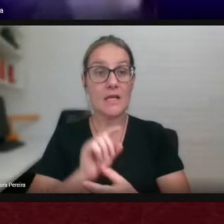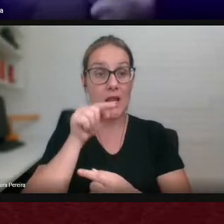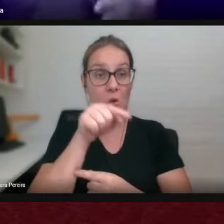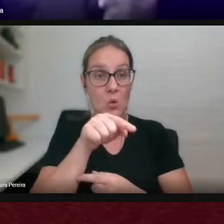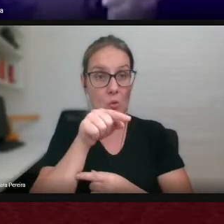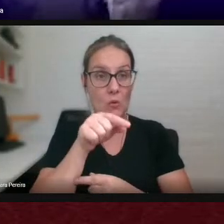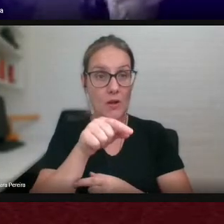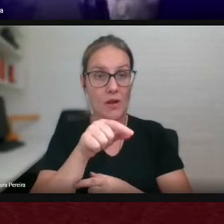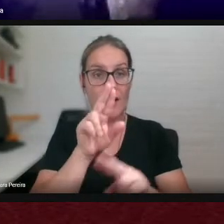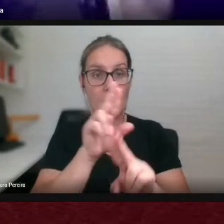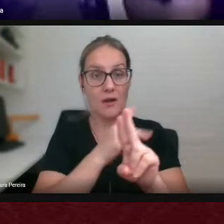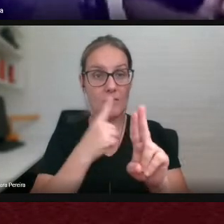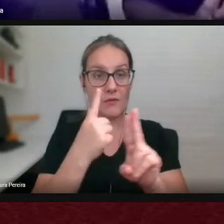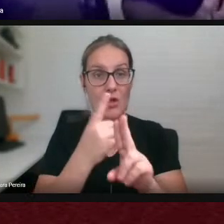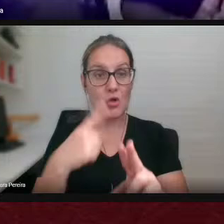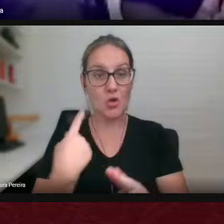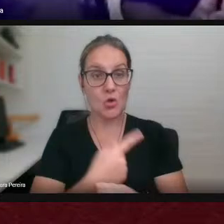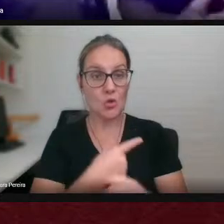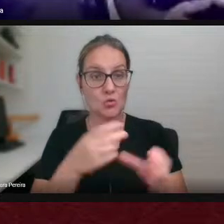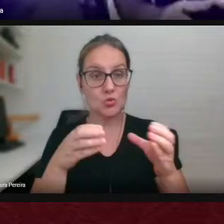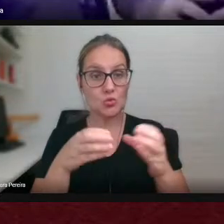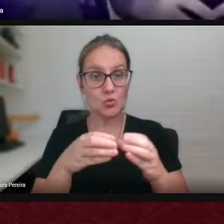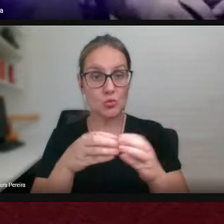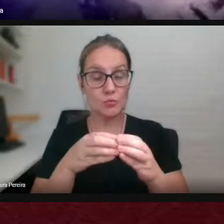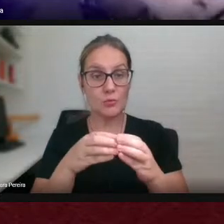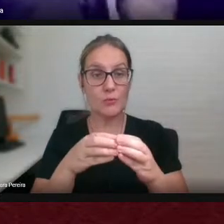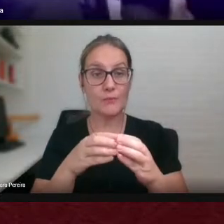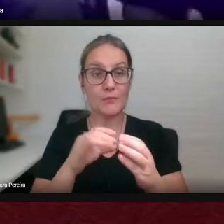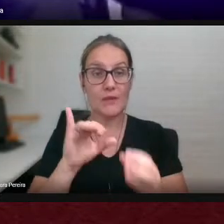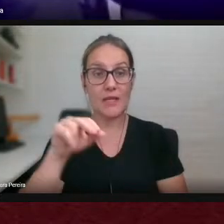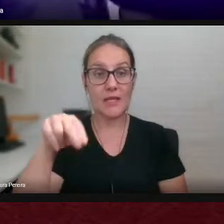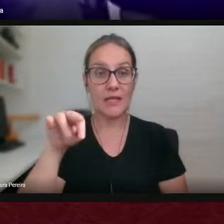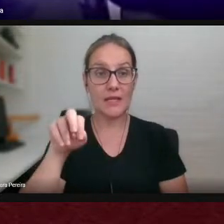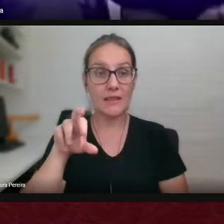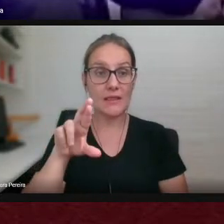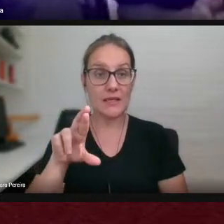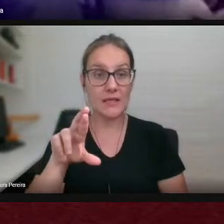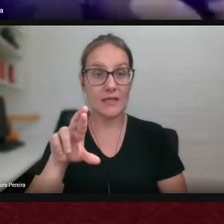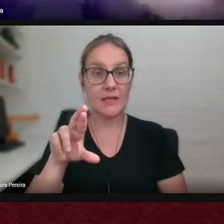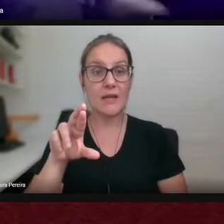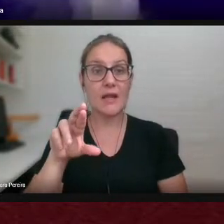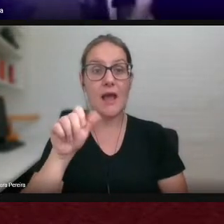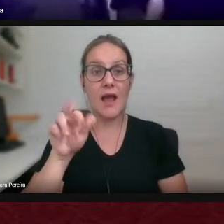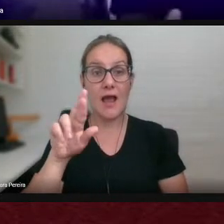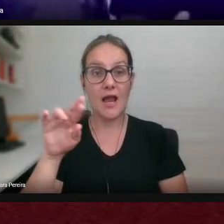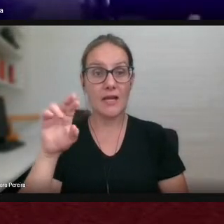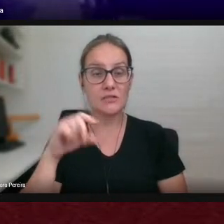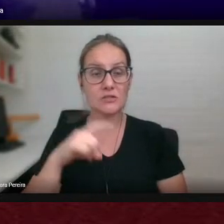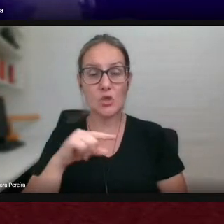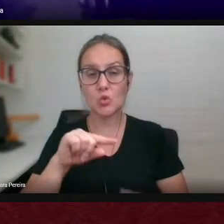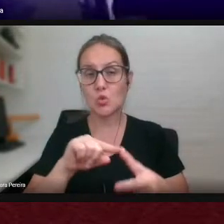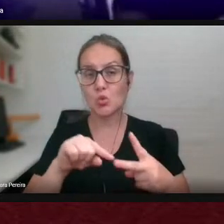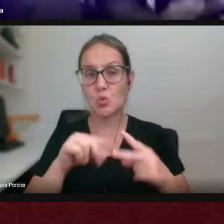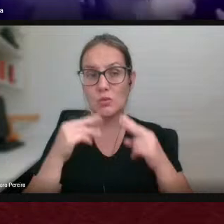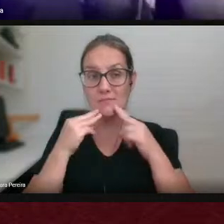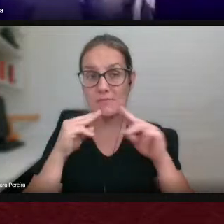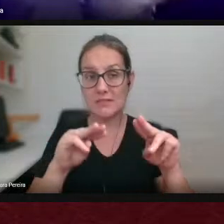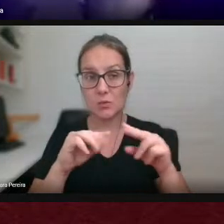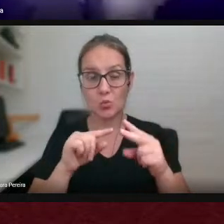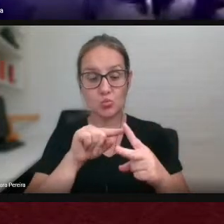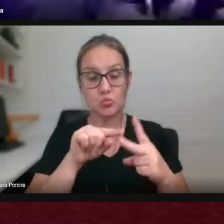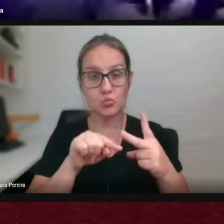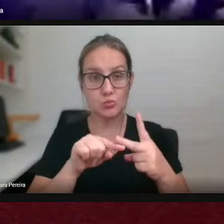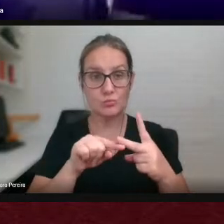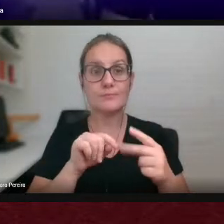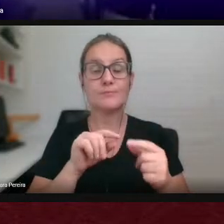nós do grupo Interartes nos demos uma tarefa na verdade duas tarefas né como